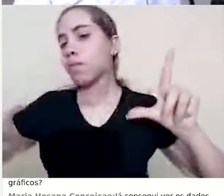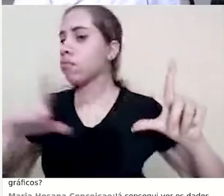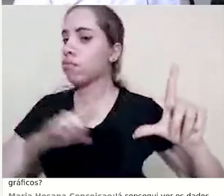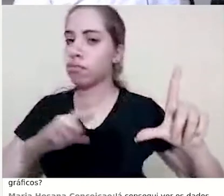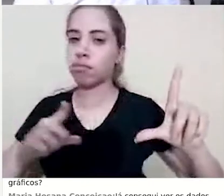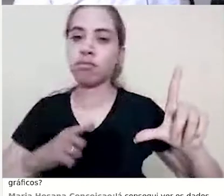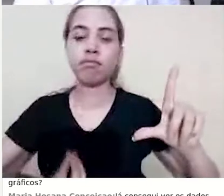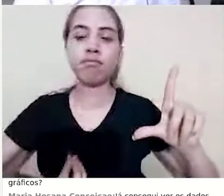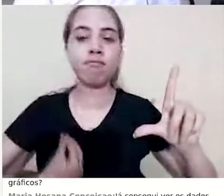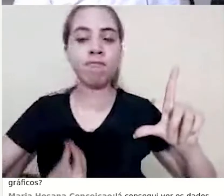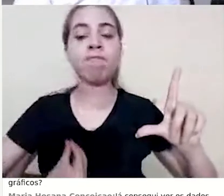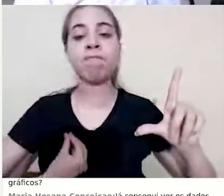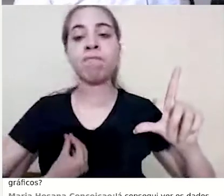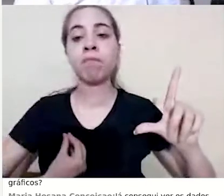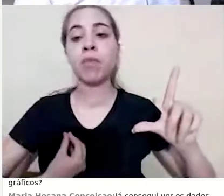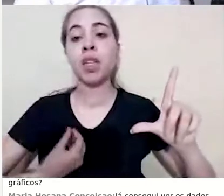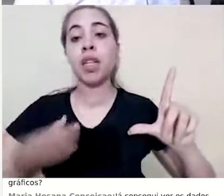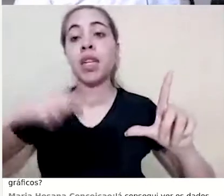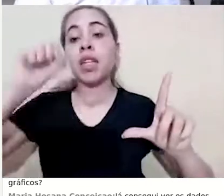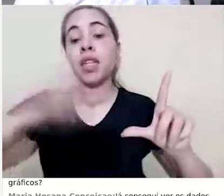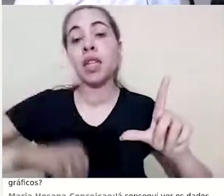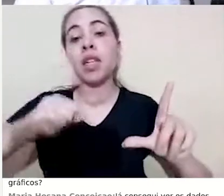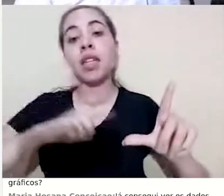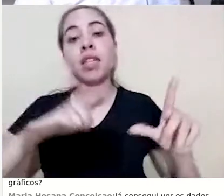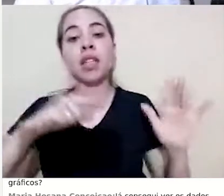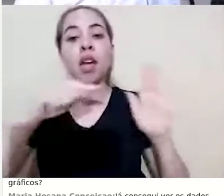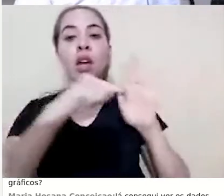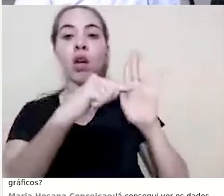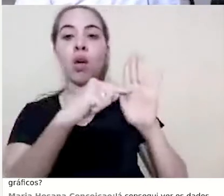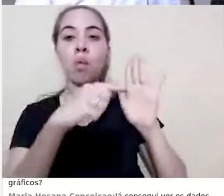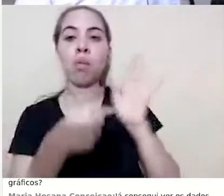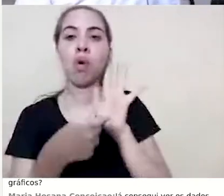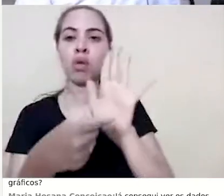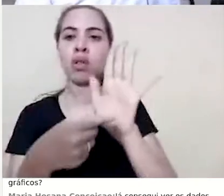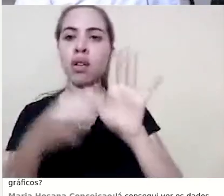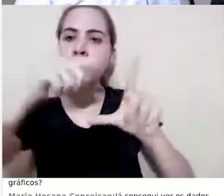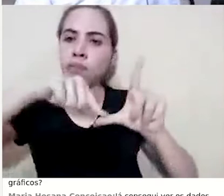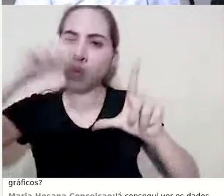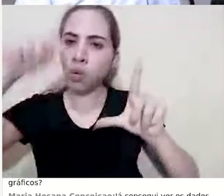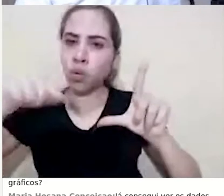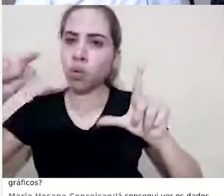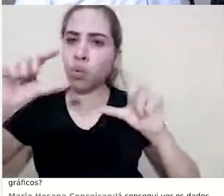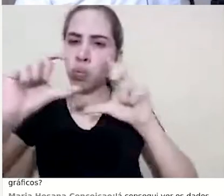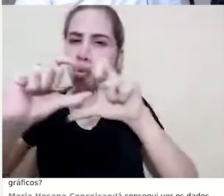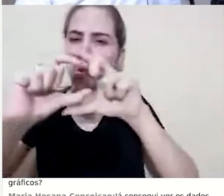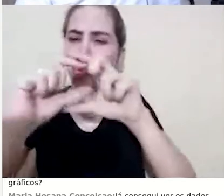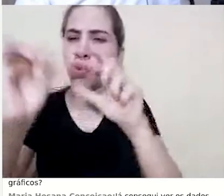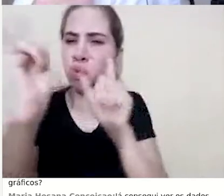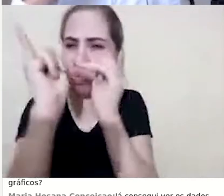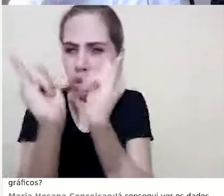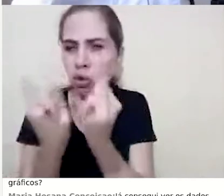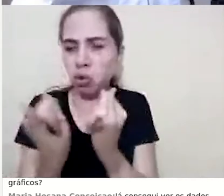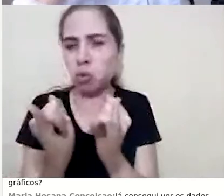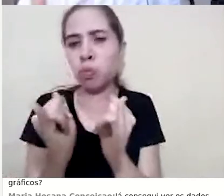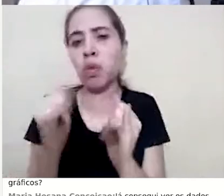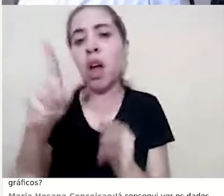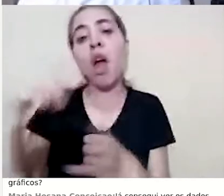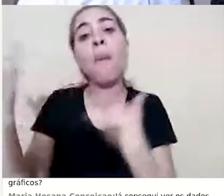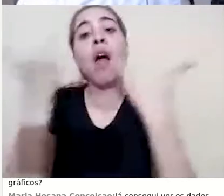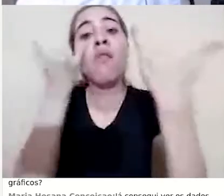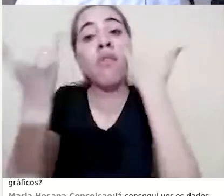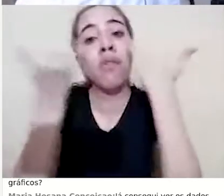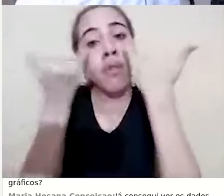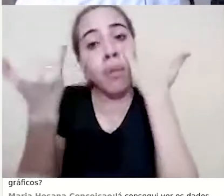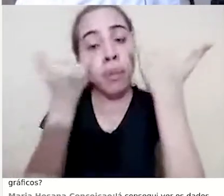Repare que eles todos têm o ícone de um gráfico na frente, então, isso quer dizer que é um recurso de informação, ele vai te dar